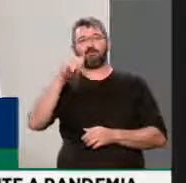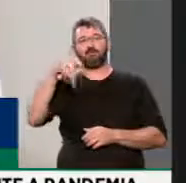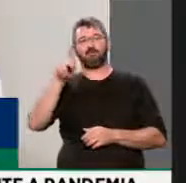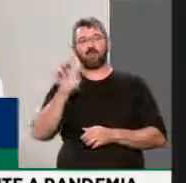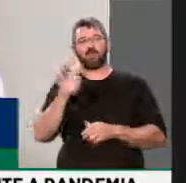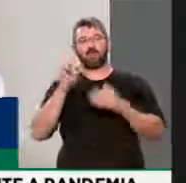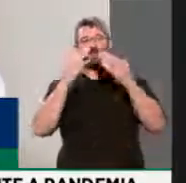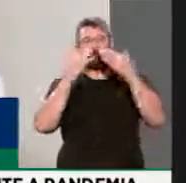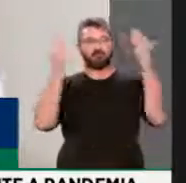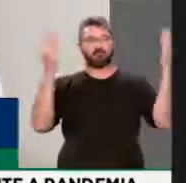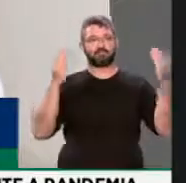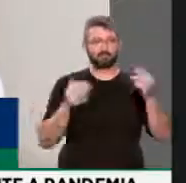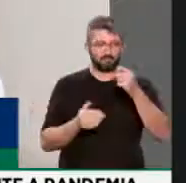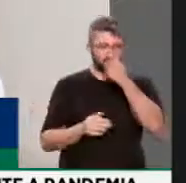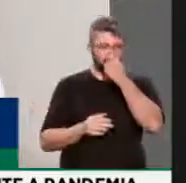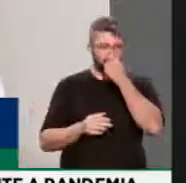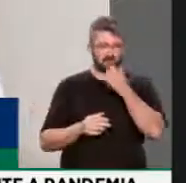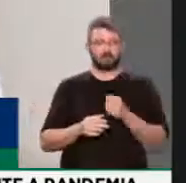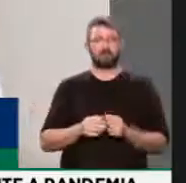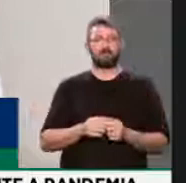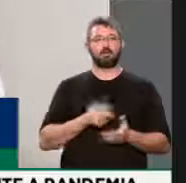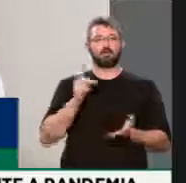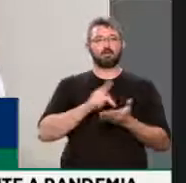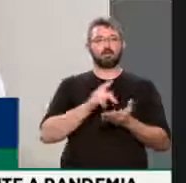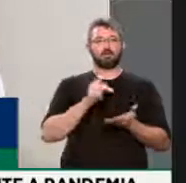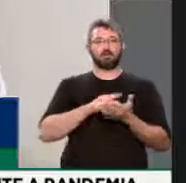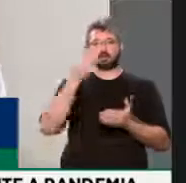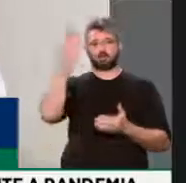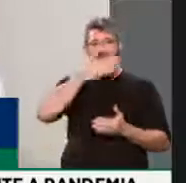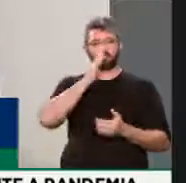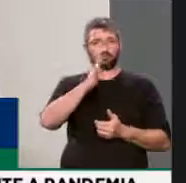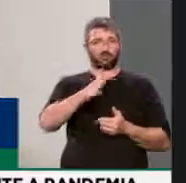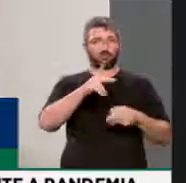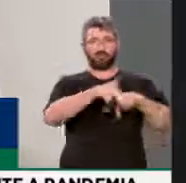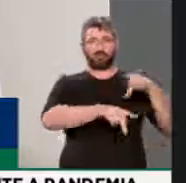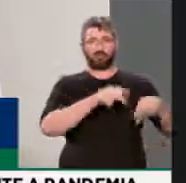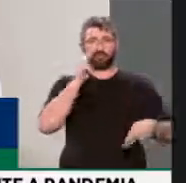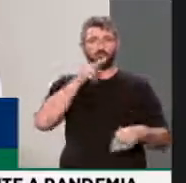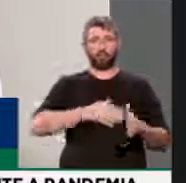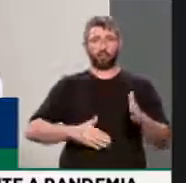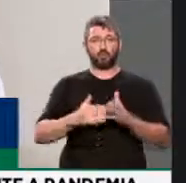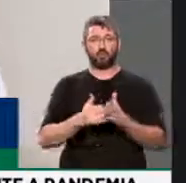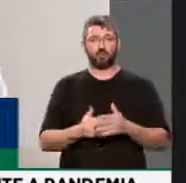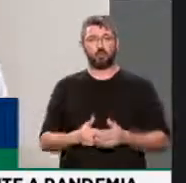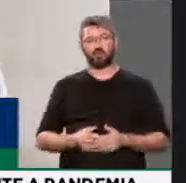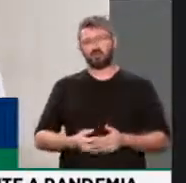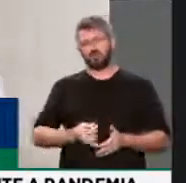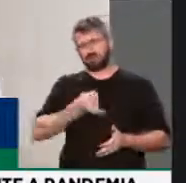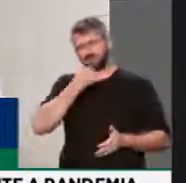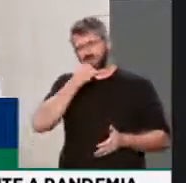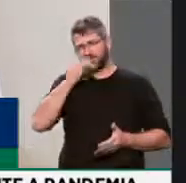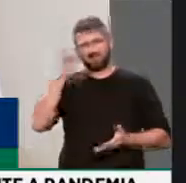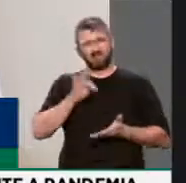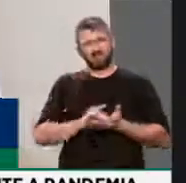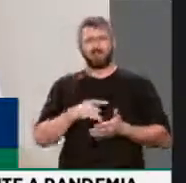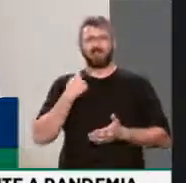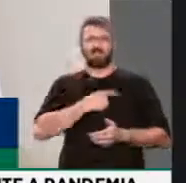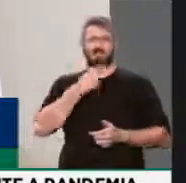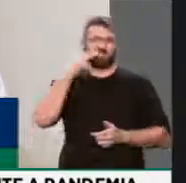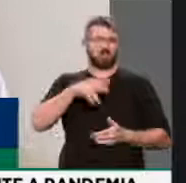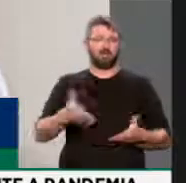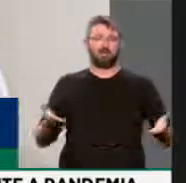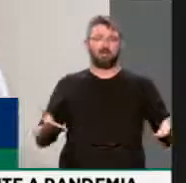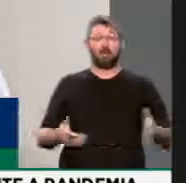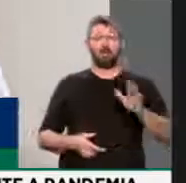escancarado e escandalosamente demonstrado para toda a população brasileira. É lamentável a situação que a gente vive.